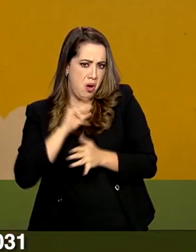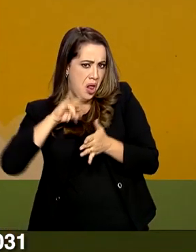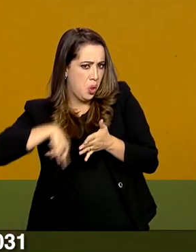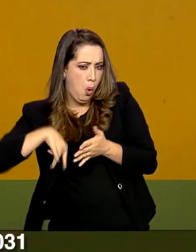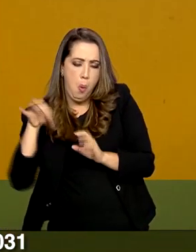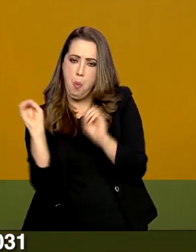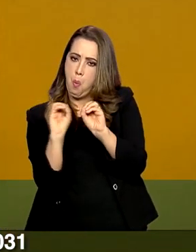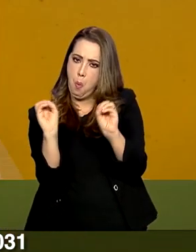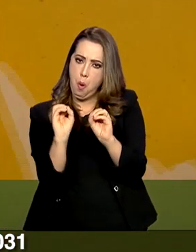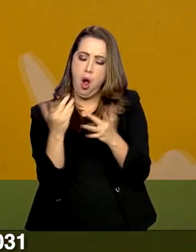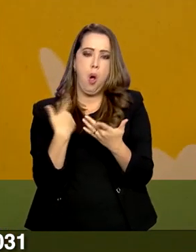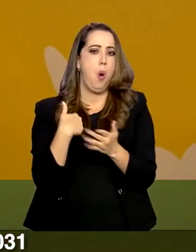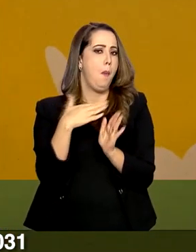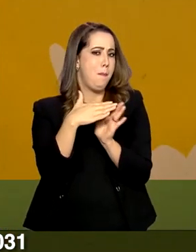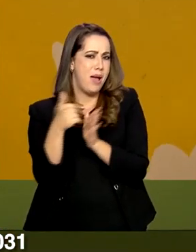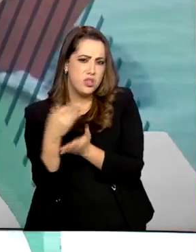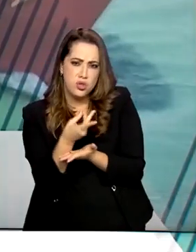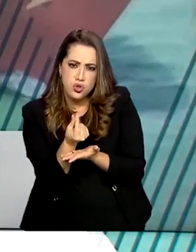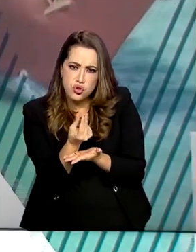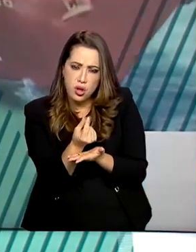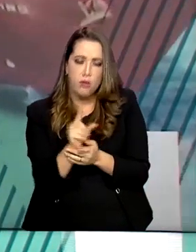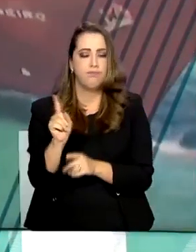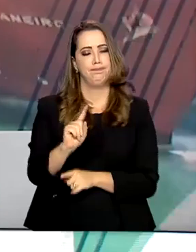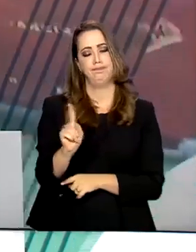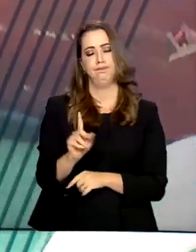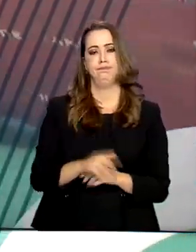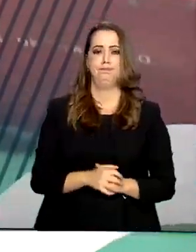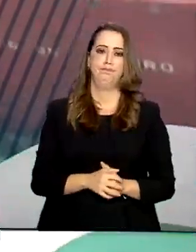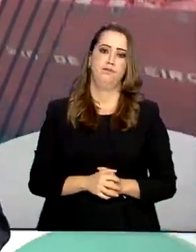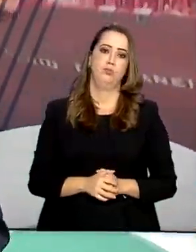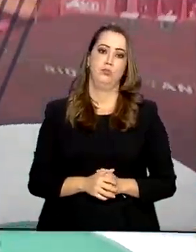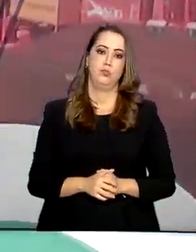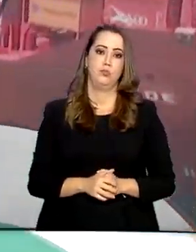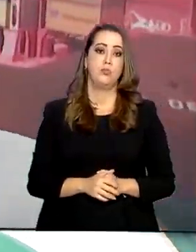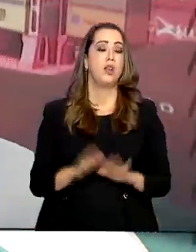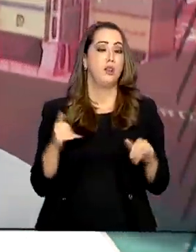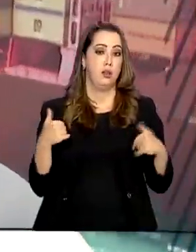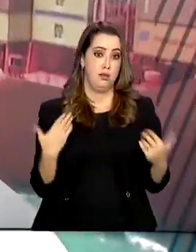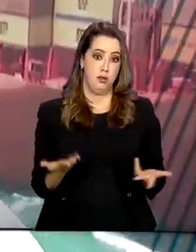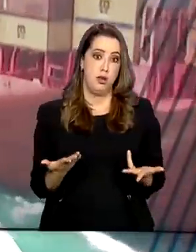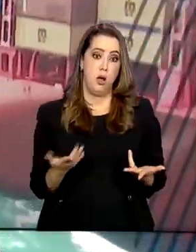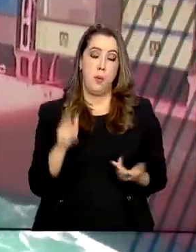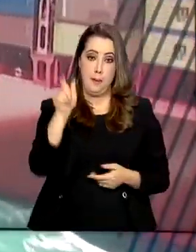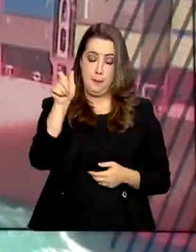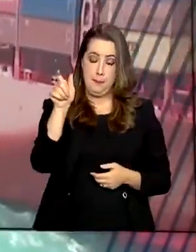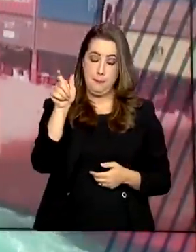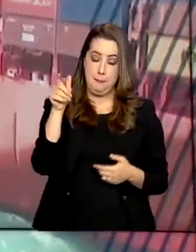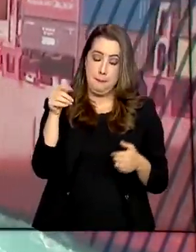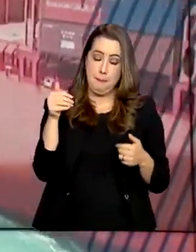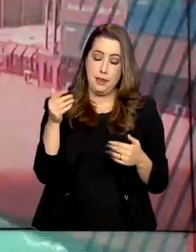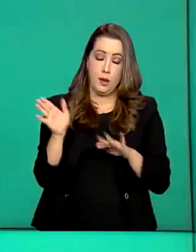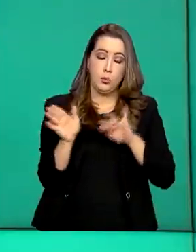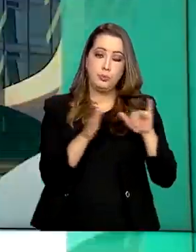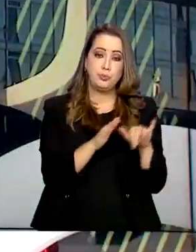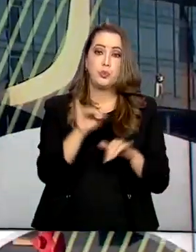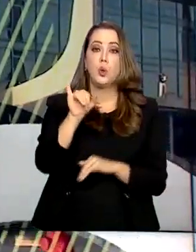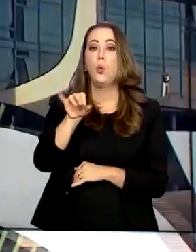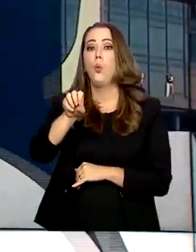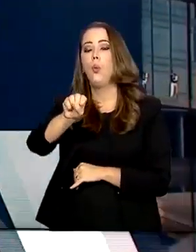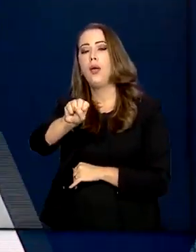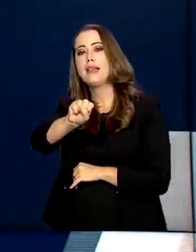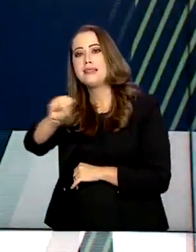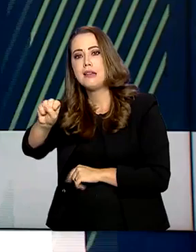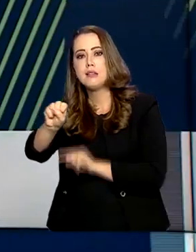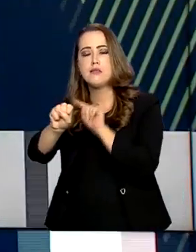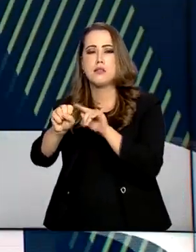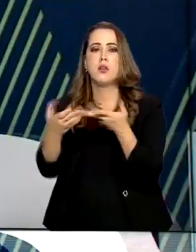e nem pede doações. Para garantir o atendimento dos segurados, o INSS criou um serviço